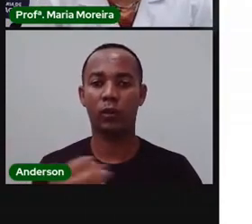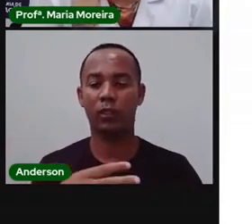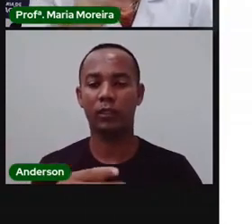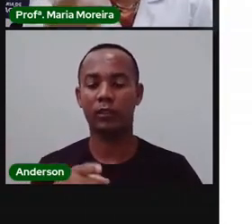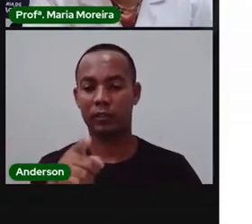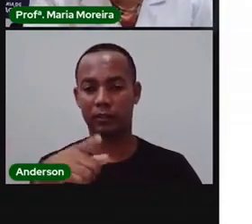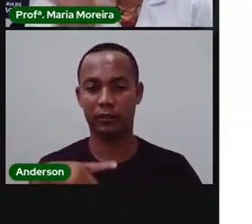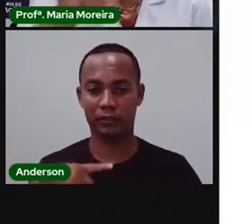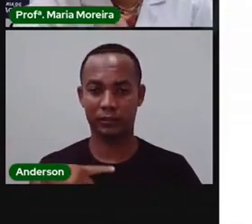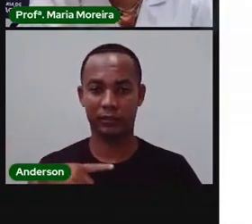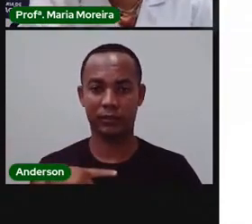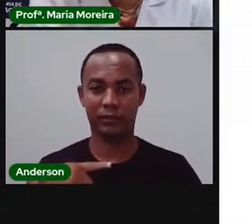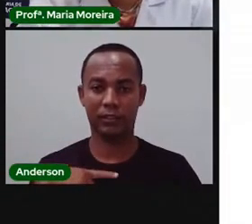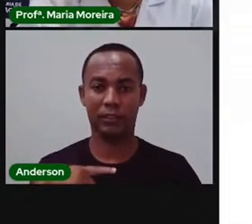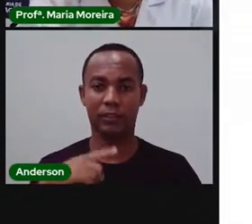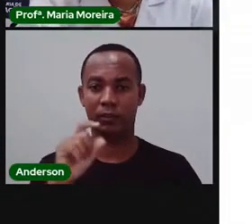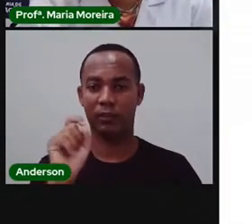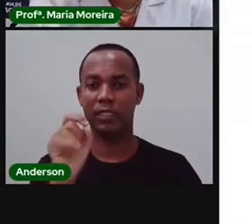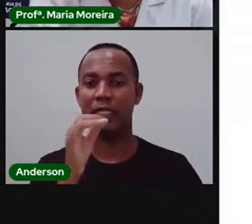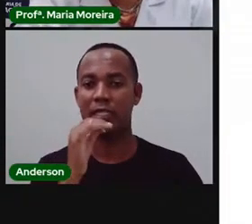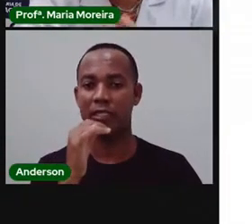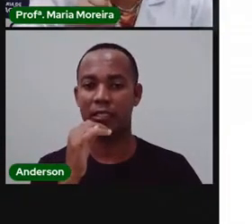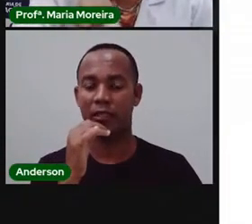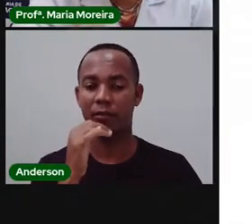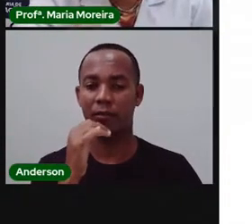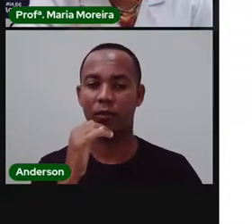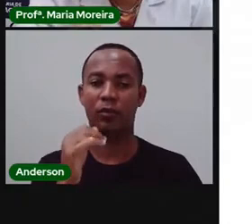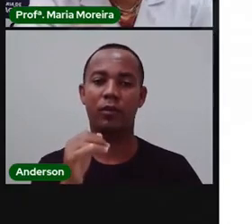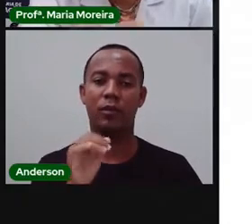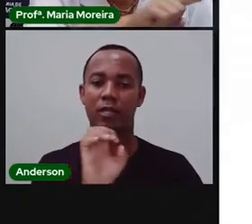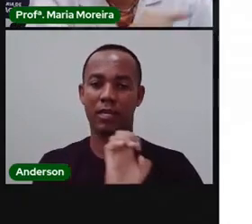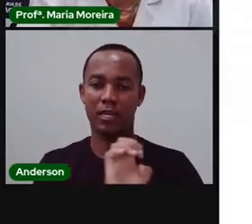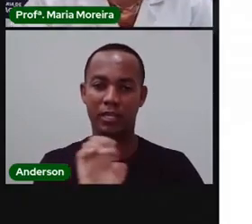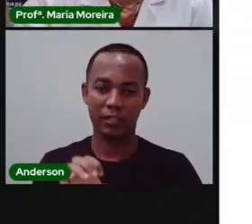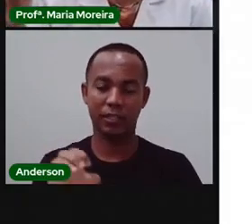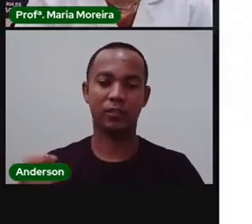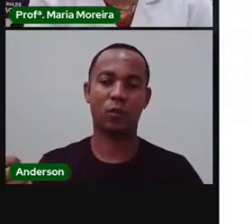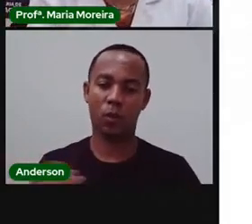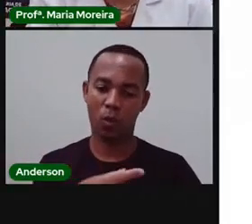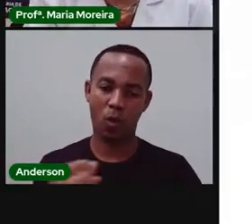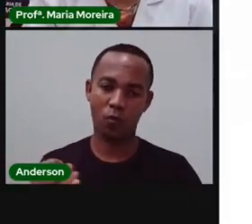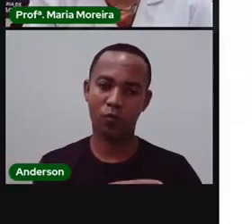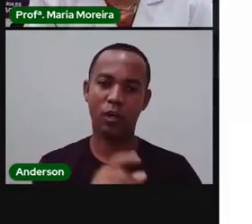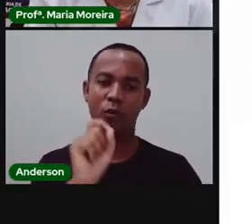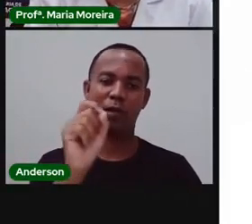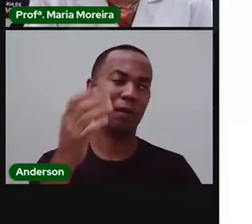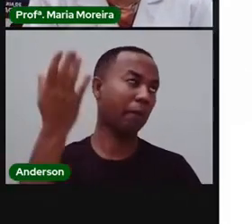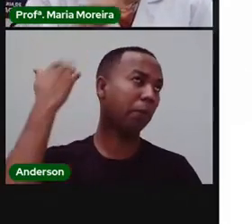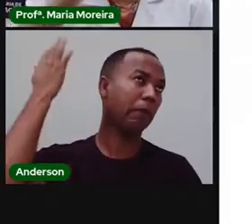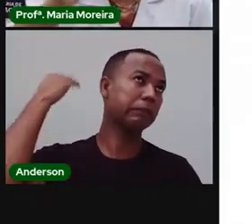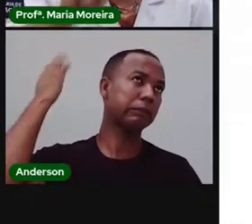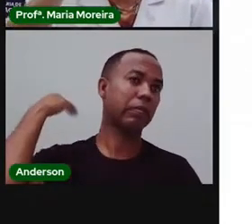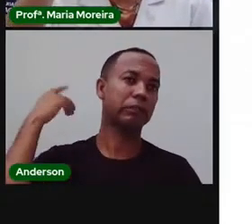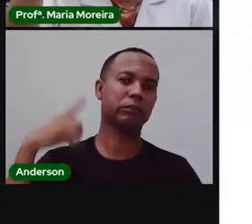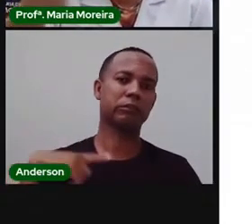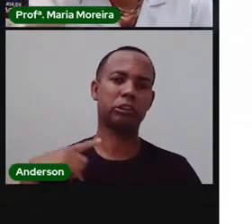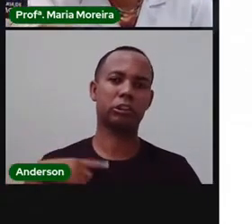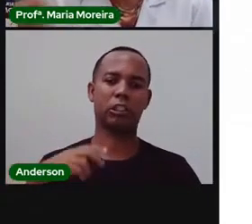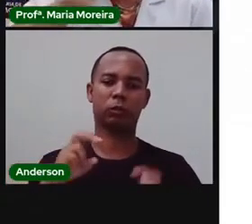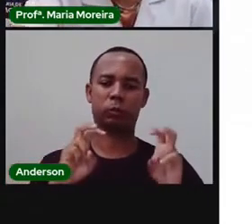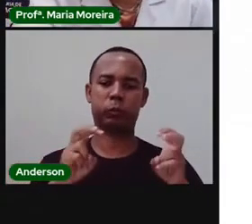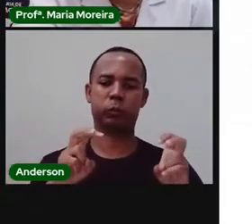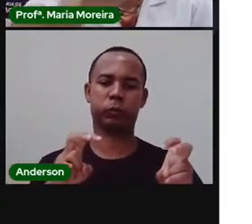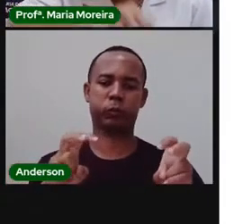Bom, para quem não sabe também, a Pró vai dar uma dica aqui. O nome é Estação Nova, porque ali passava uma linha de trem. E era a Estação